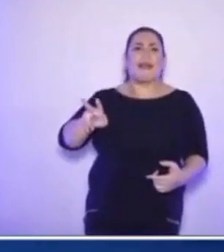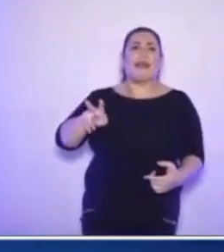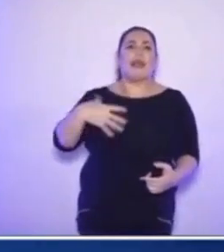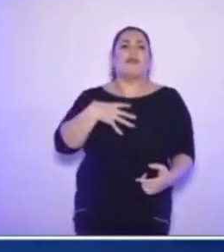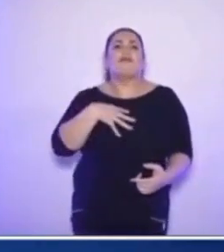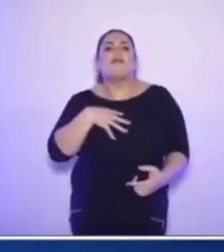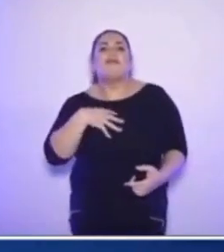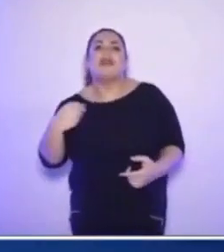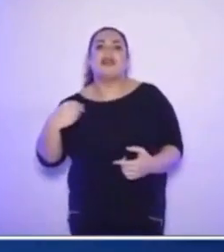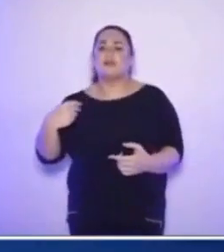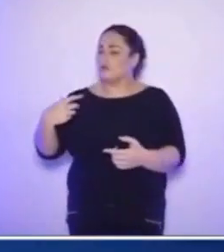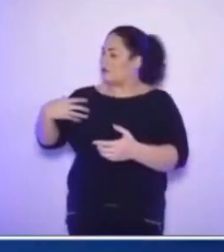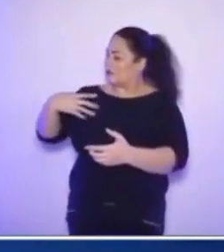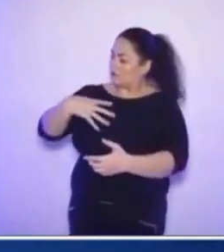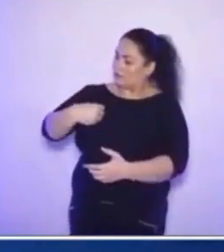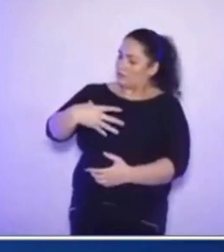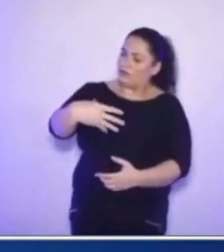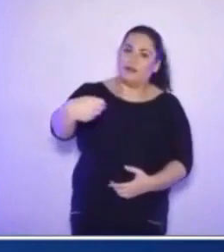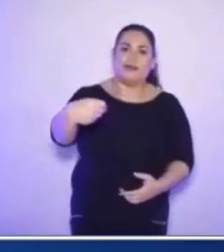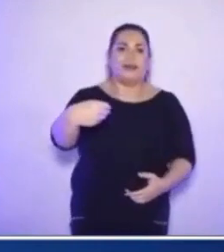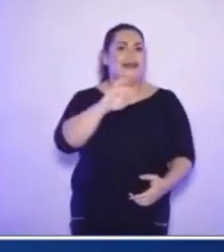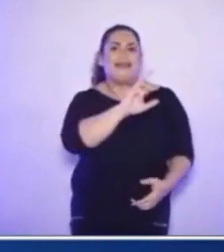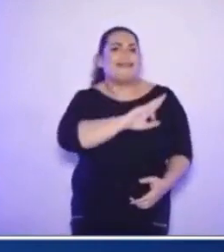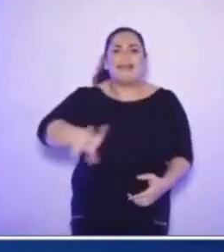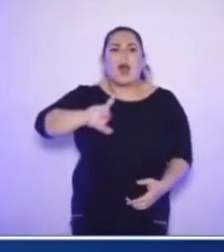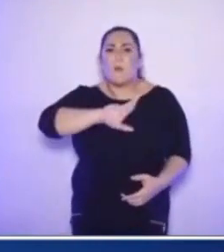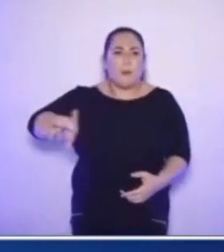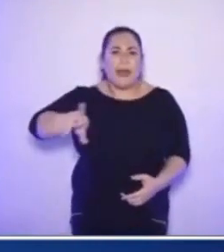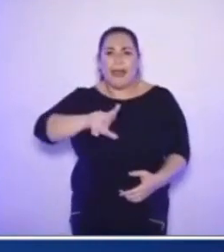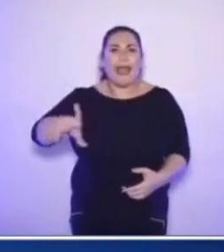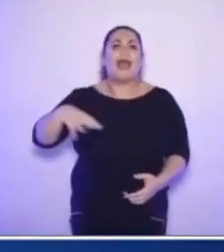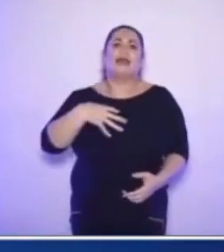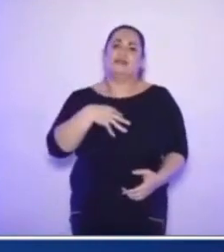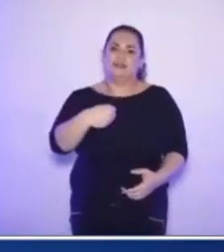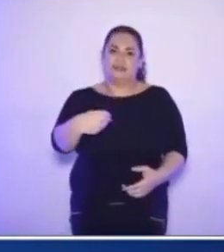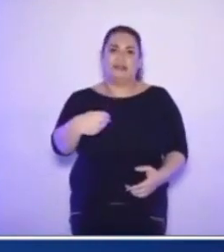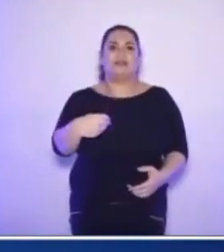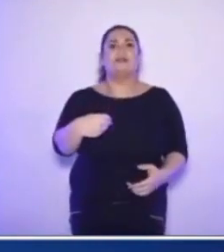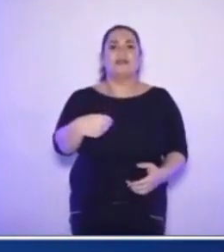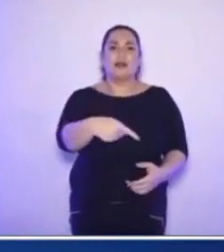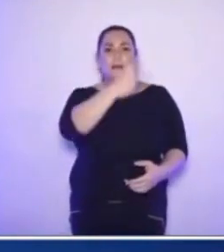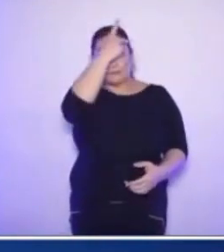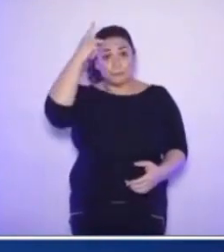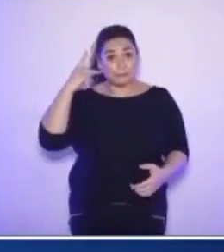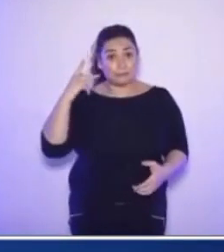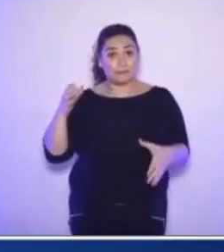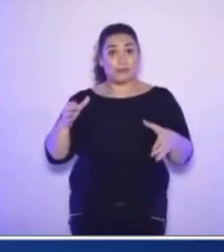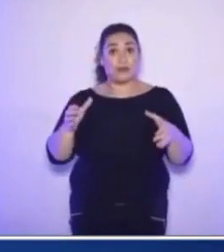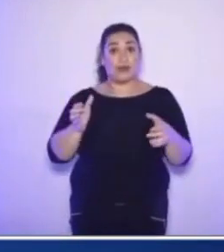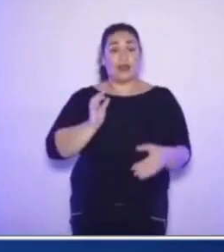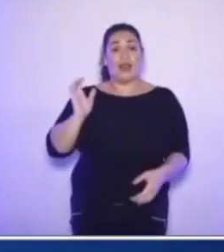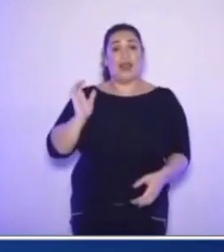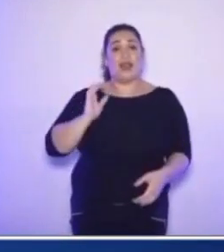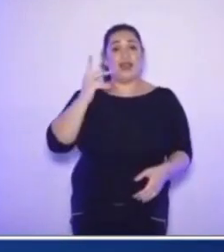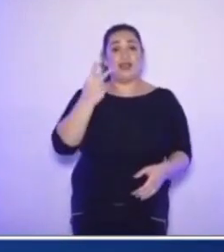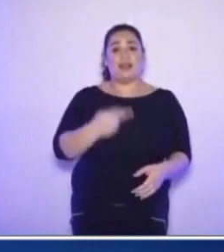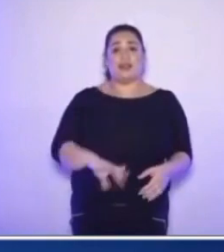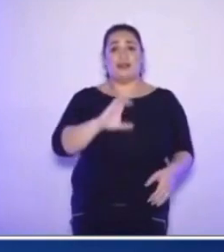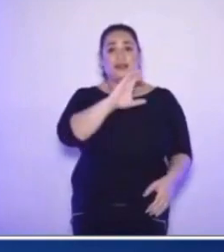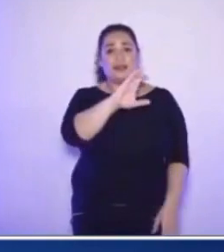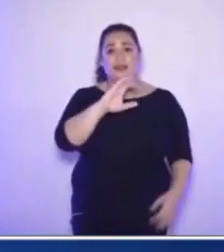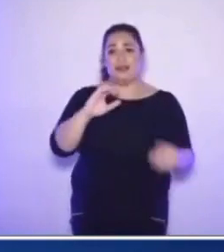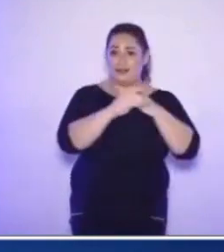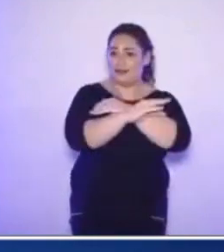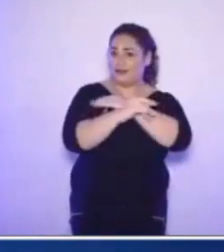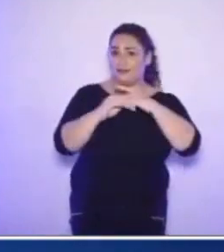ser a apresentação dos filhos da elite da cidade. A nossa responsabilidade nesse